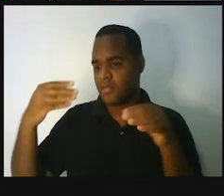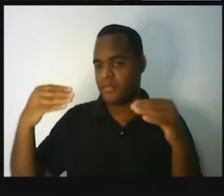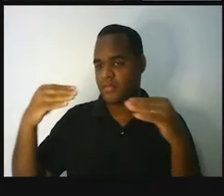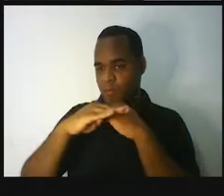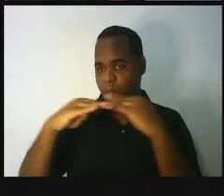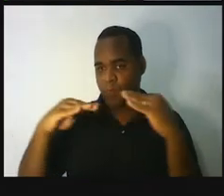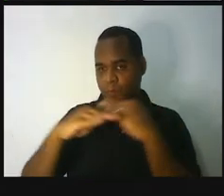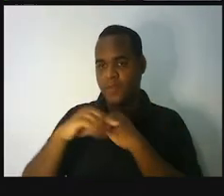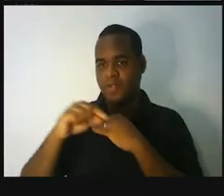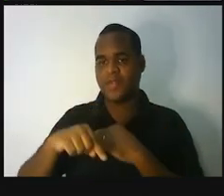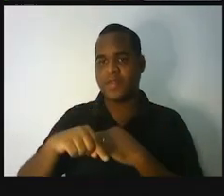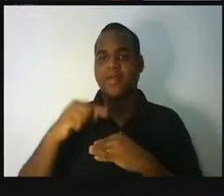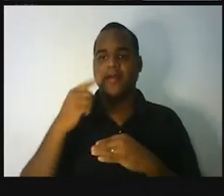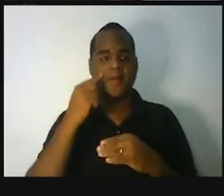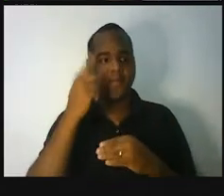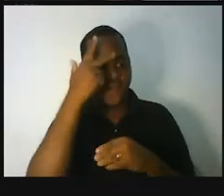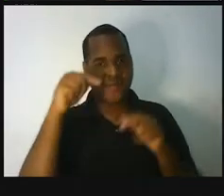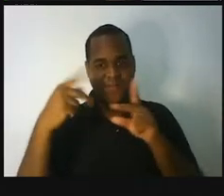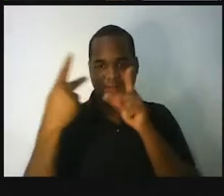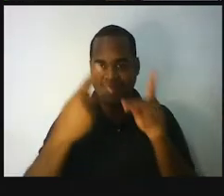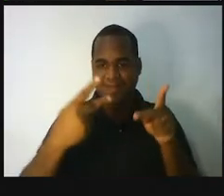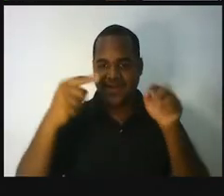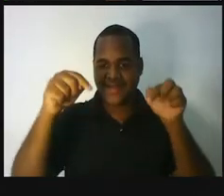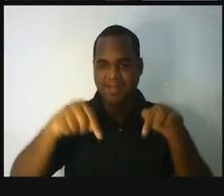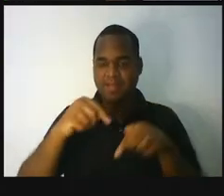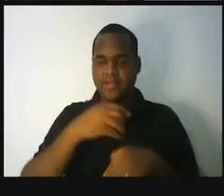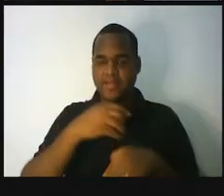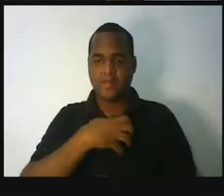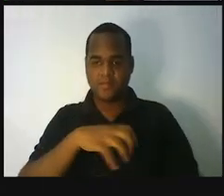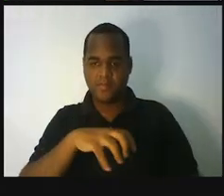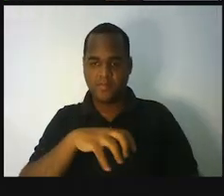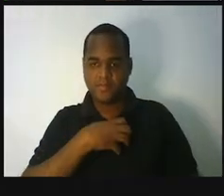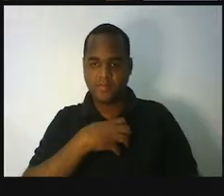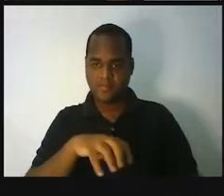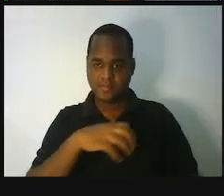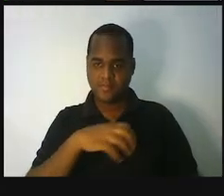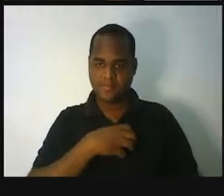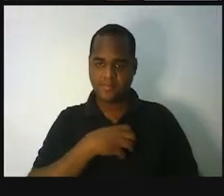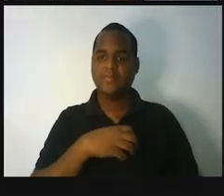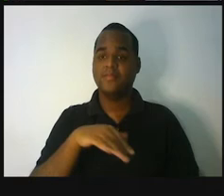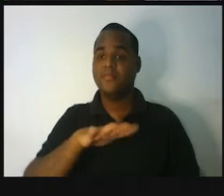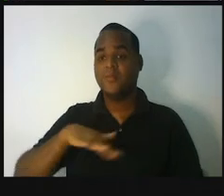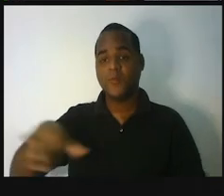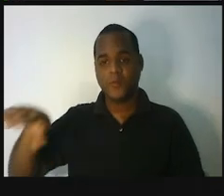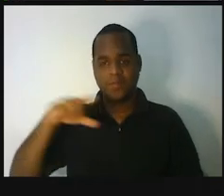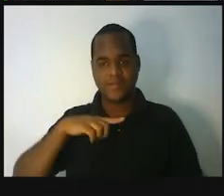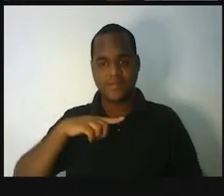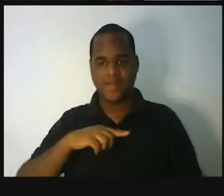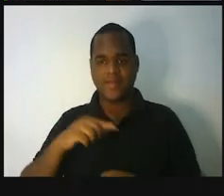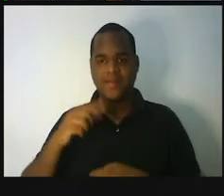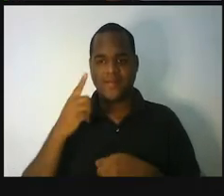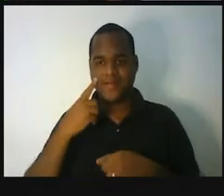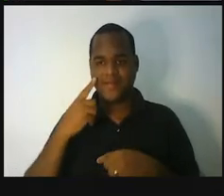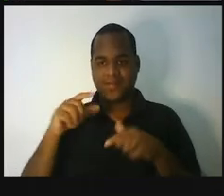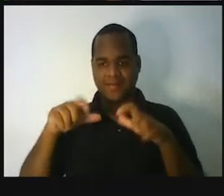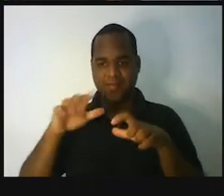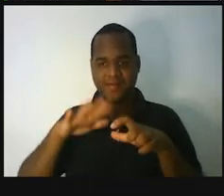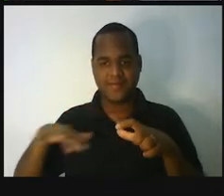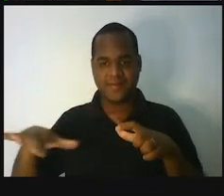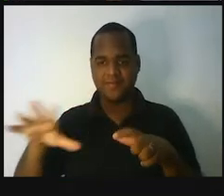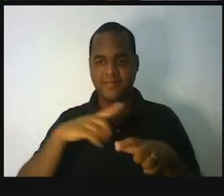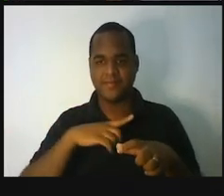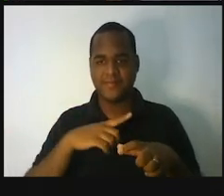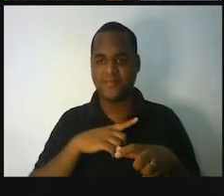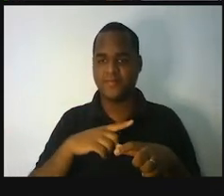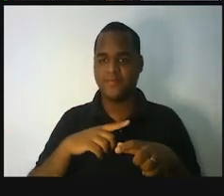de 2011 a 2016. Aqui embaixo tá a fonte, de onde foi tirada essa tabela. Tá bom? O que é